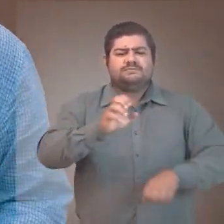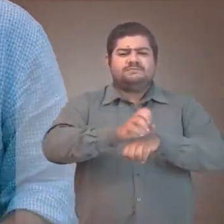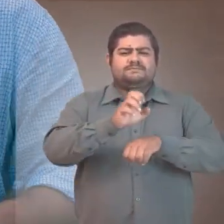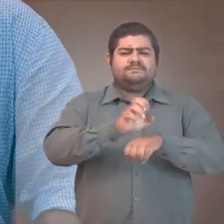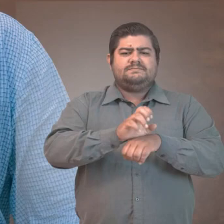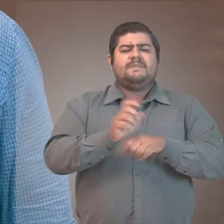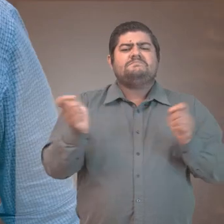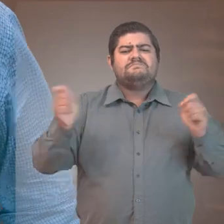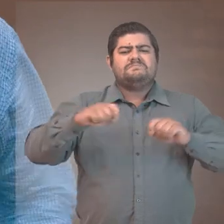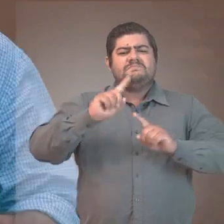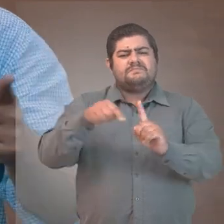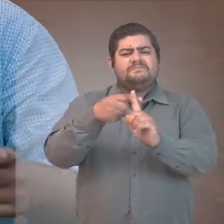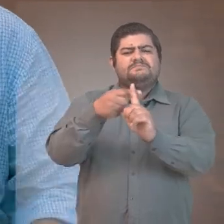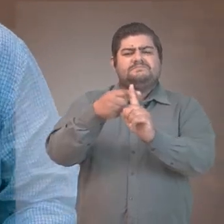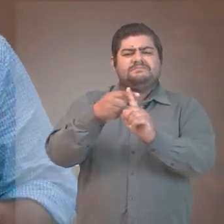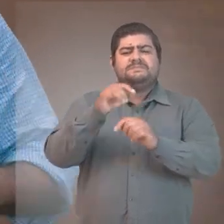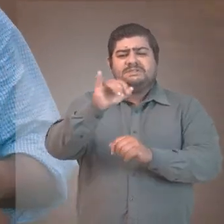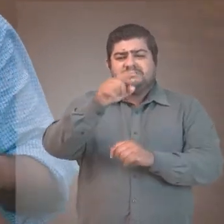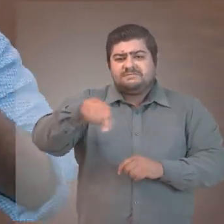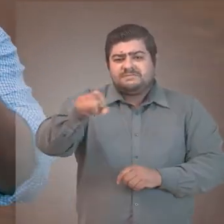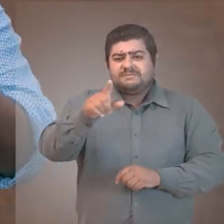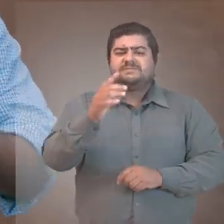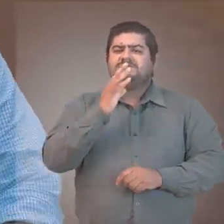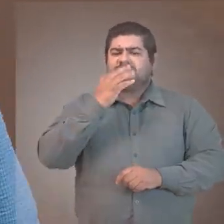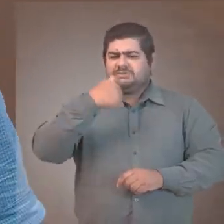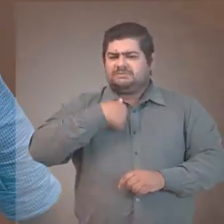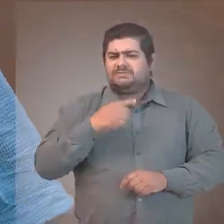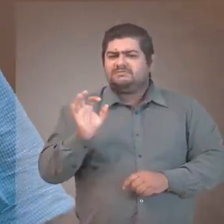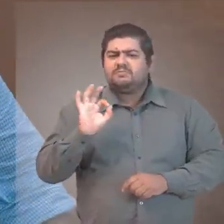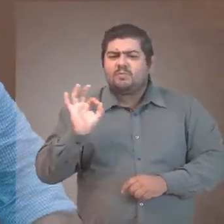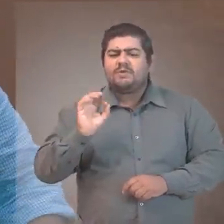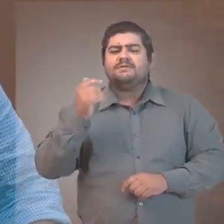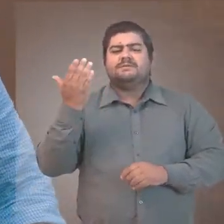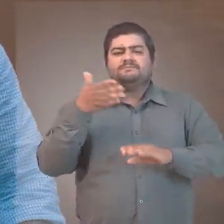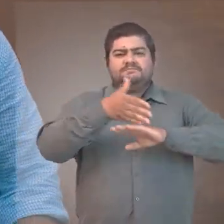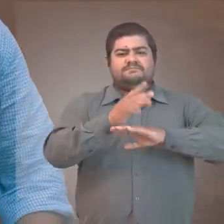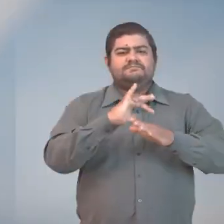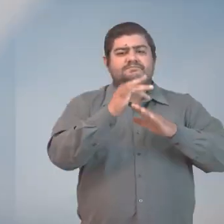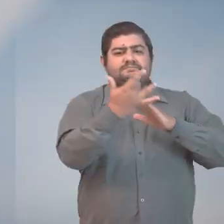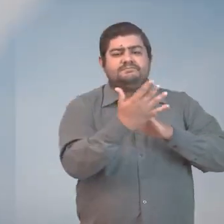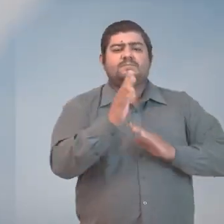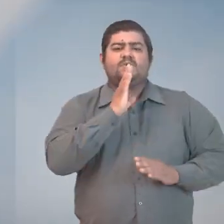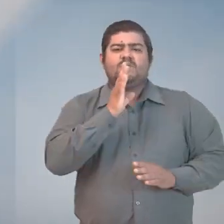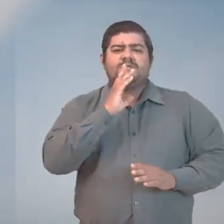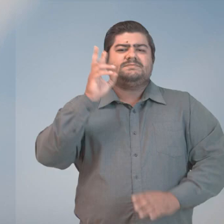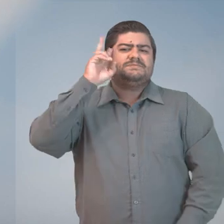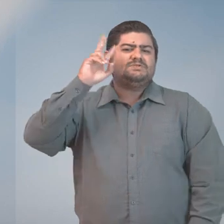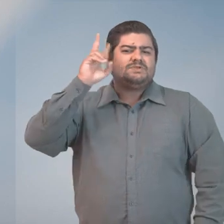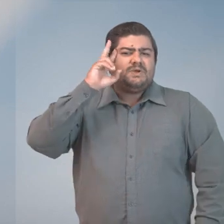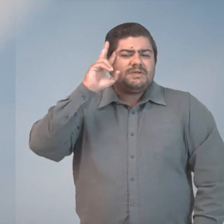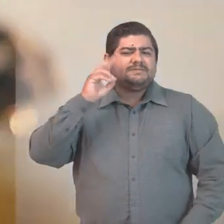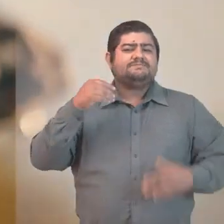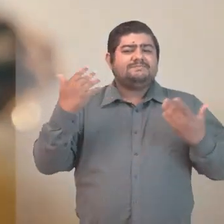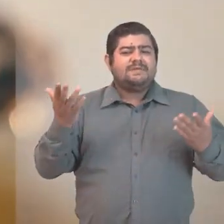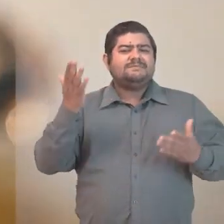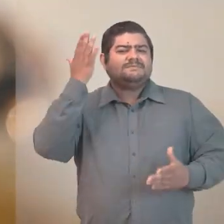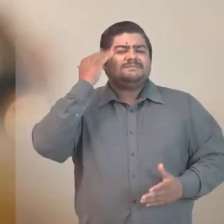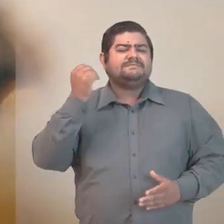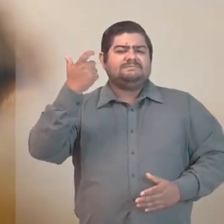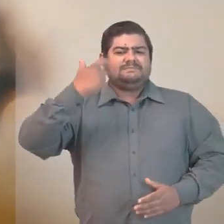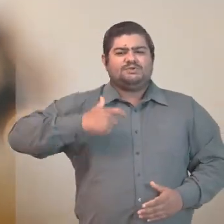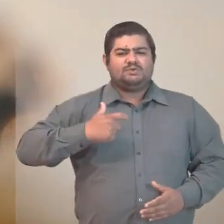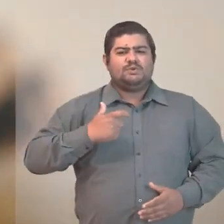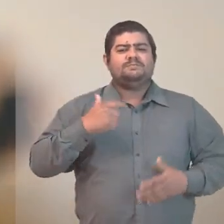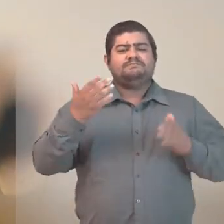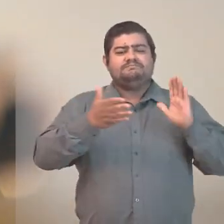transformar o estado de Rondônia. Vamos simbora. Aqui é 19. Sonhos de imigrantes e pioneiros